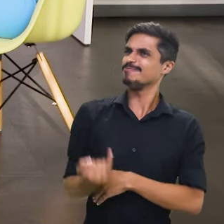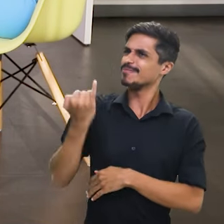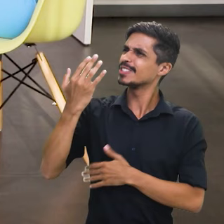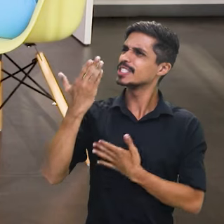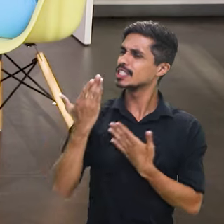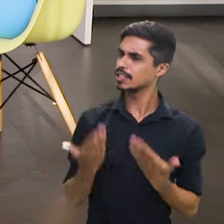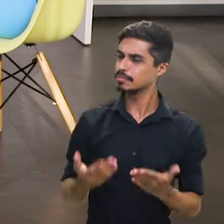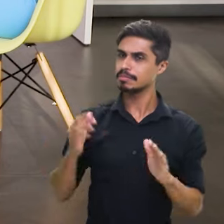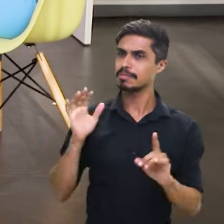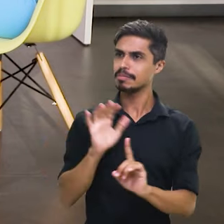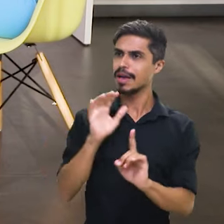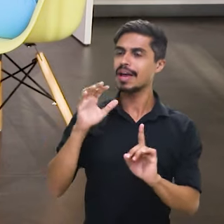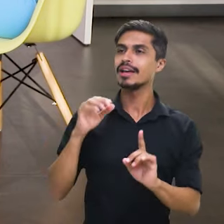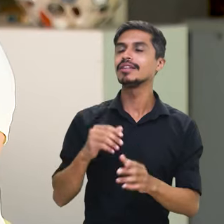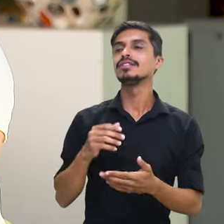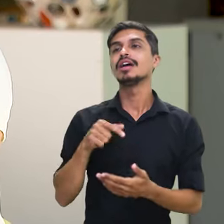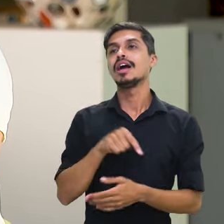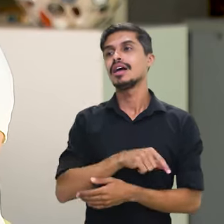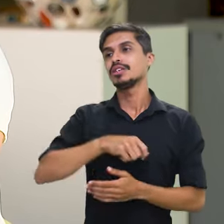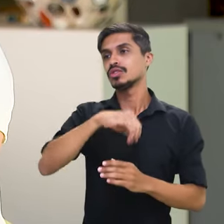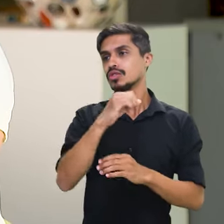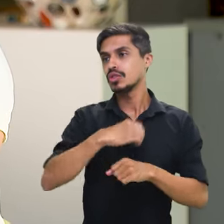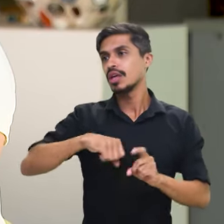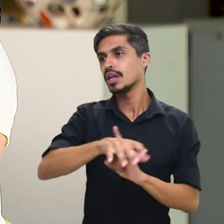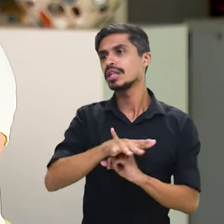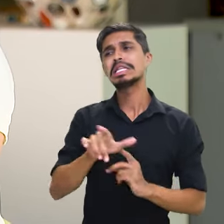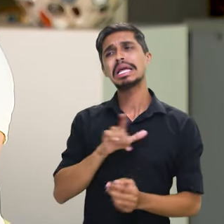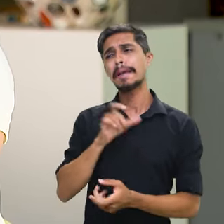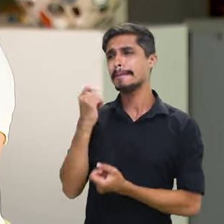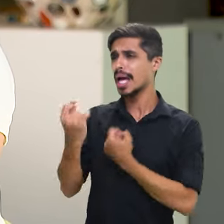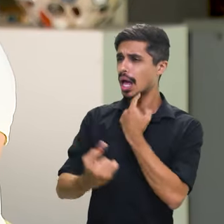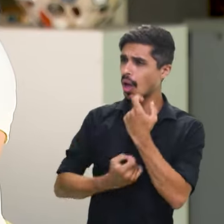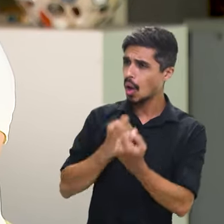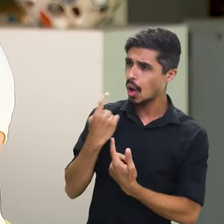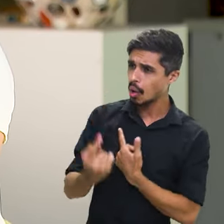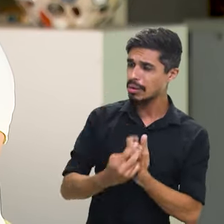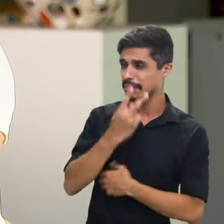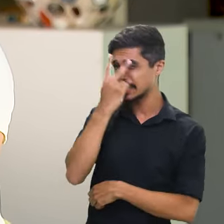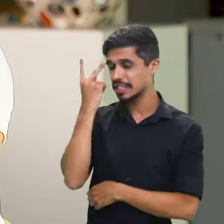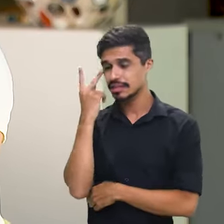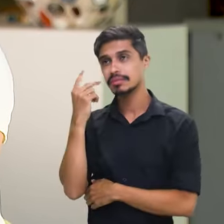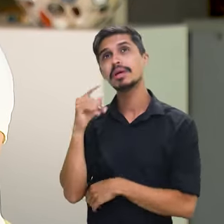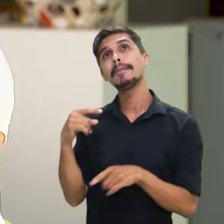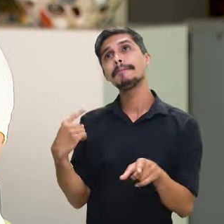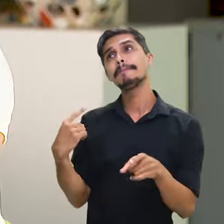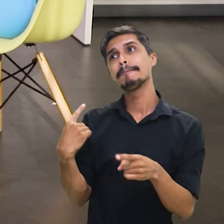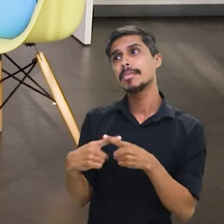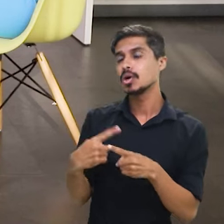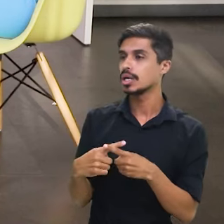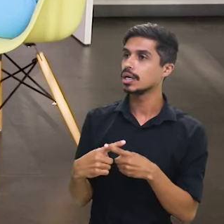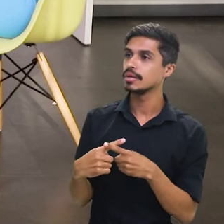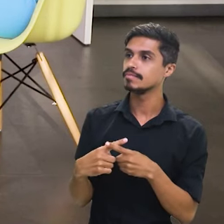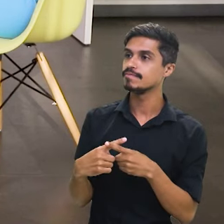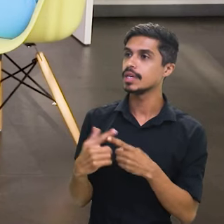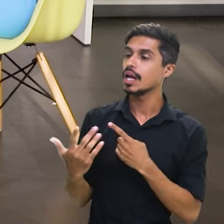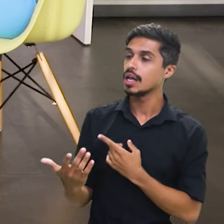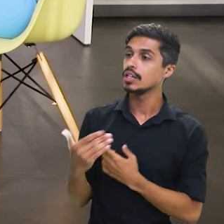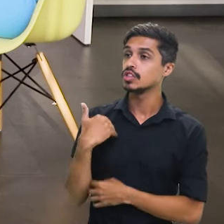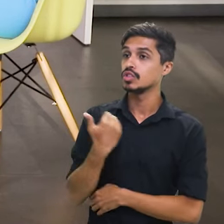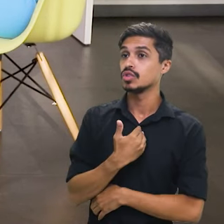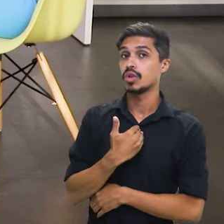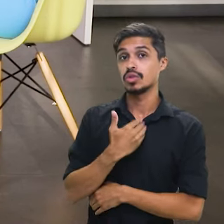relevância para a sociedade. Eu queria, então, que o senhor citasse mais algumas, até porque a